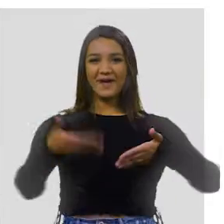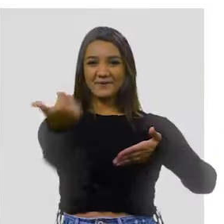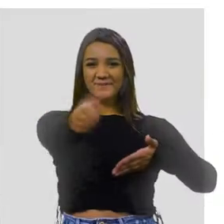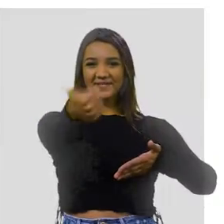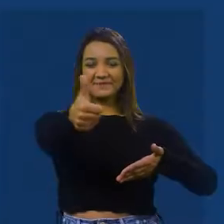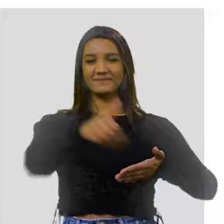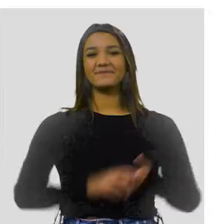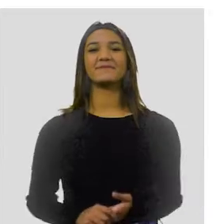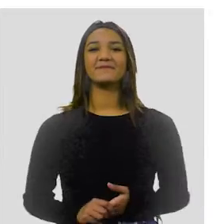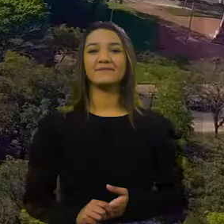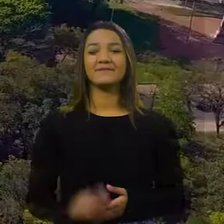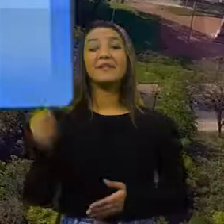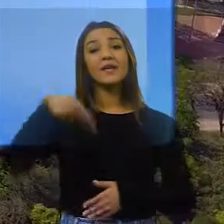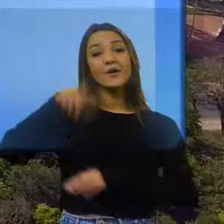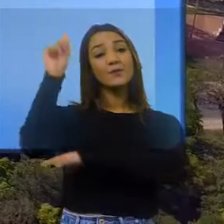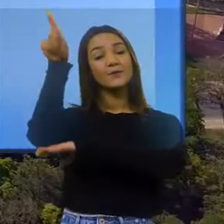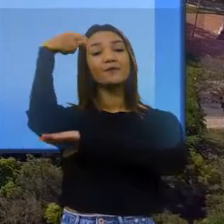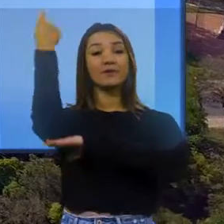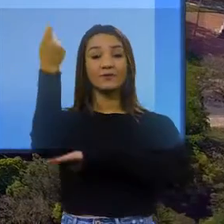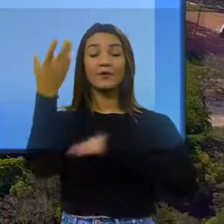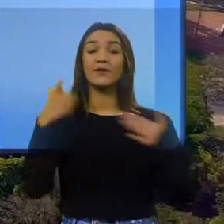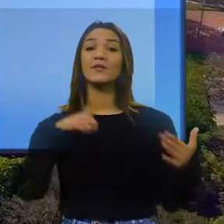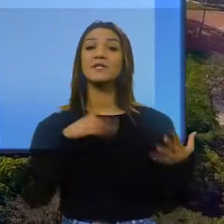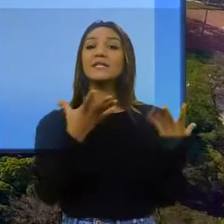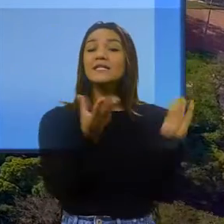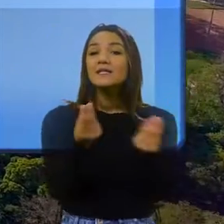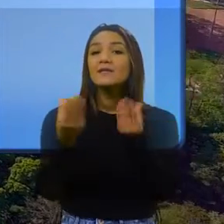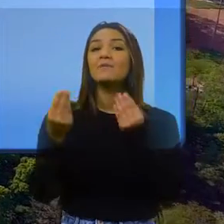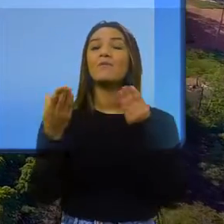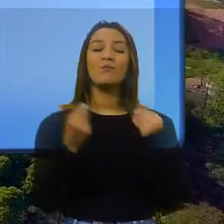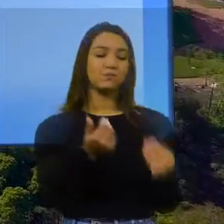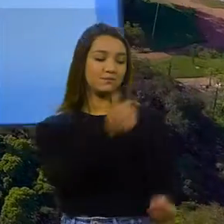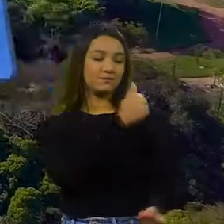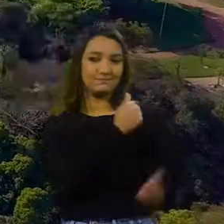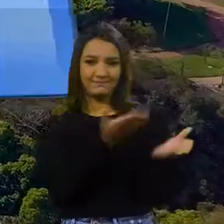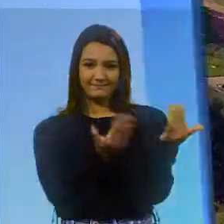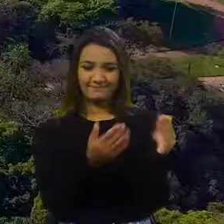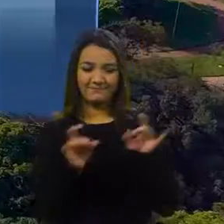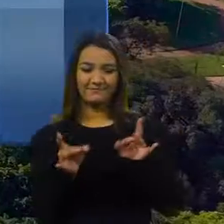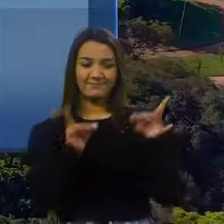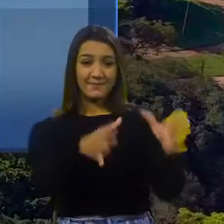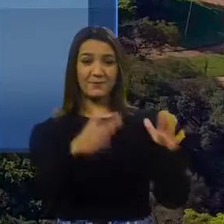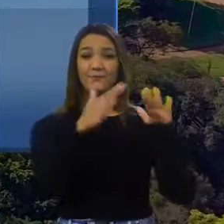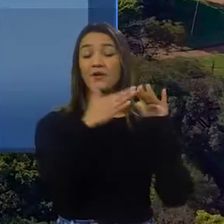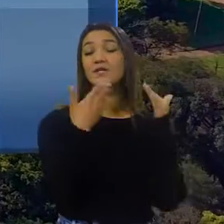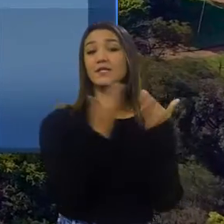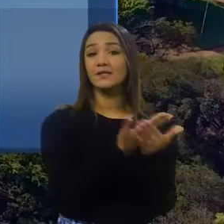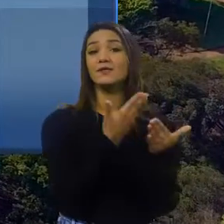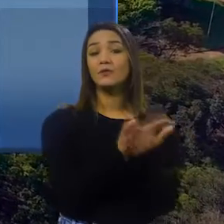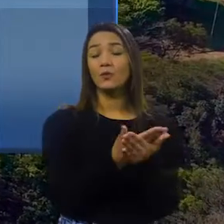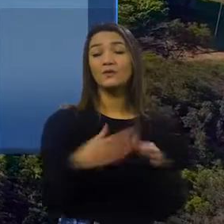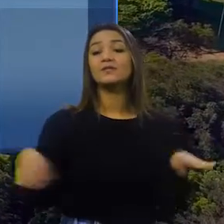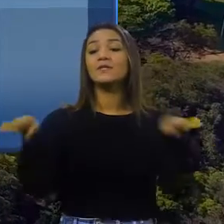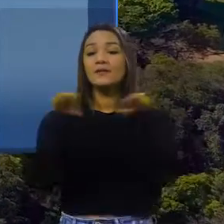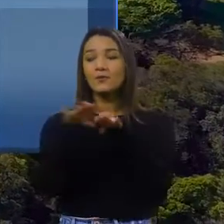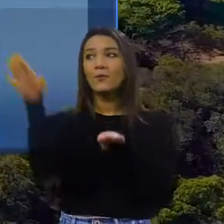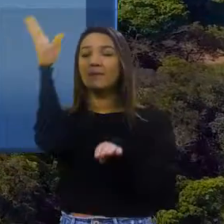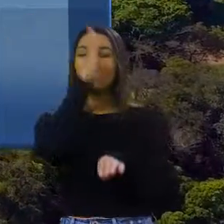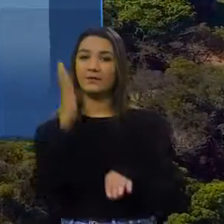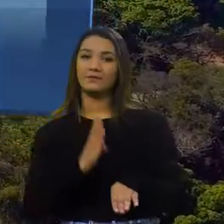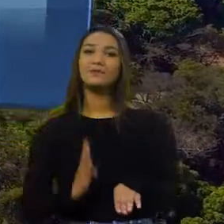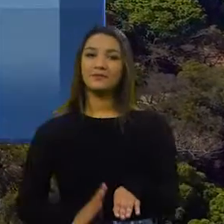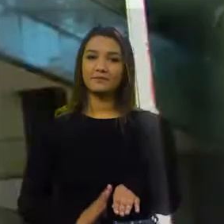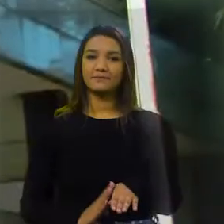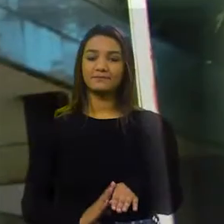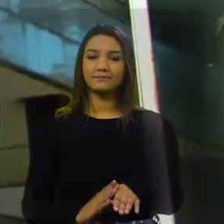É RAISE! É ONZE! O Rio Grande tem quase duas vezes mais alunos fora das escolas do que a